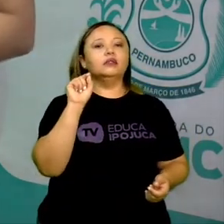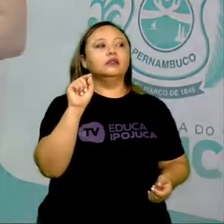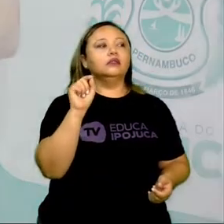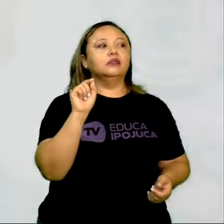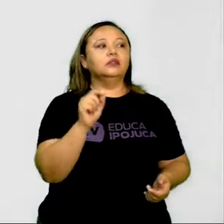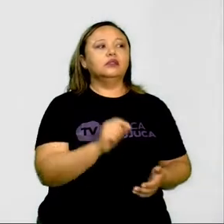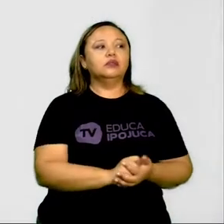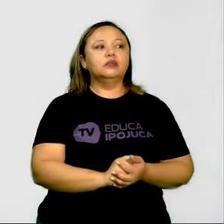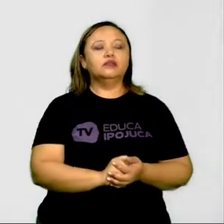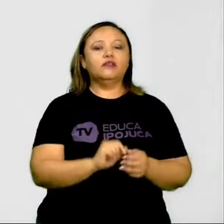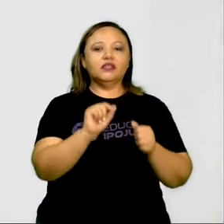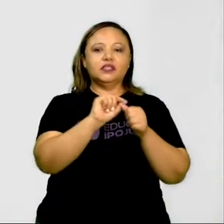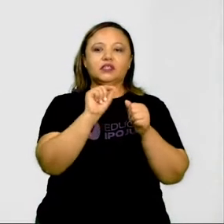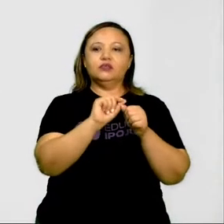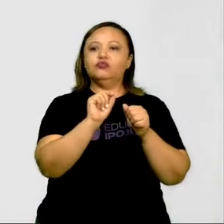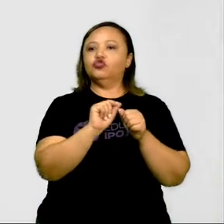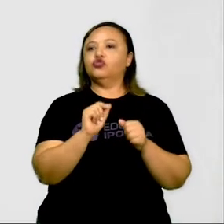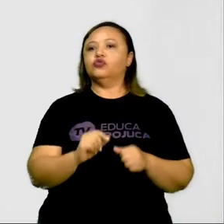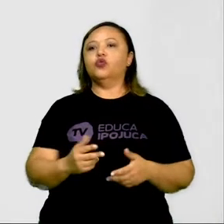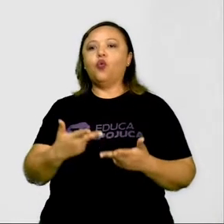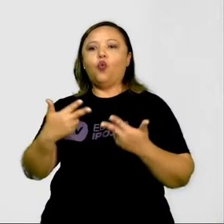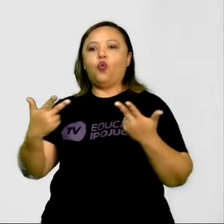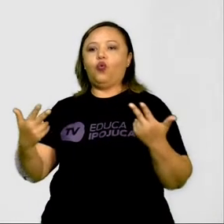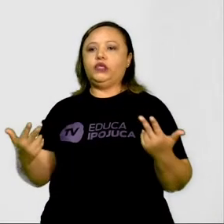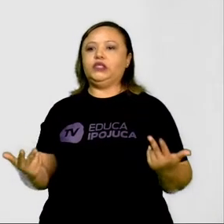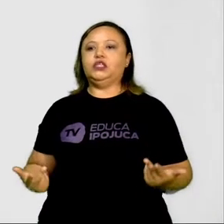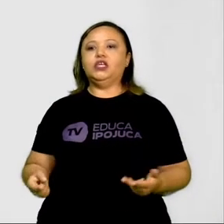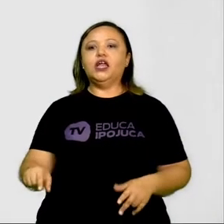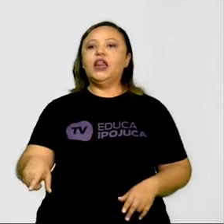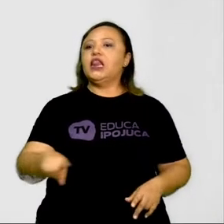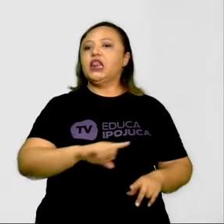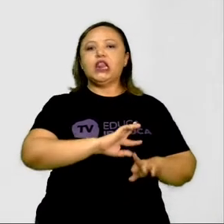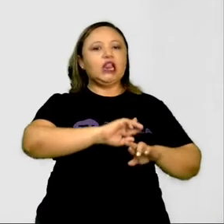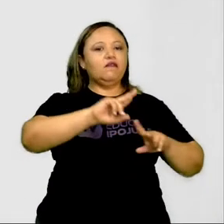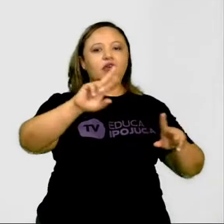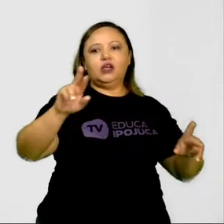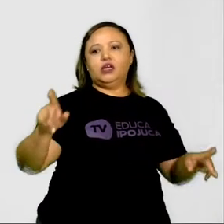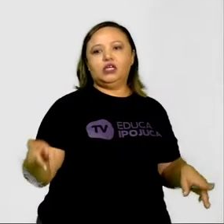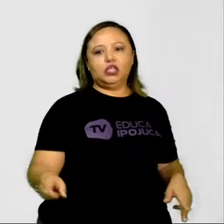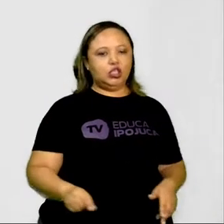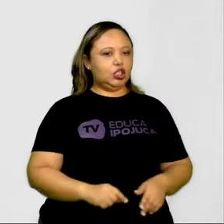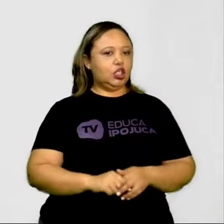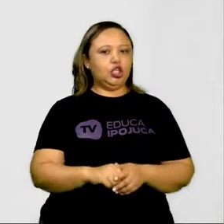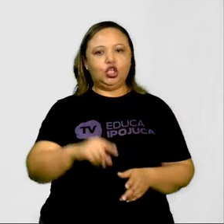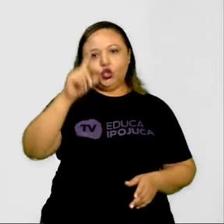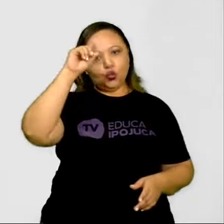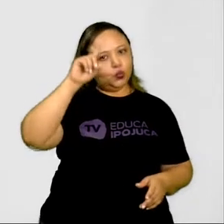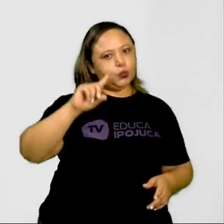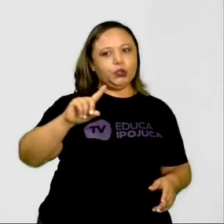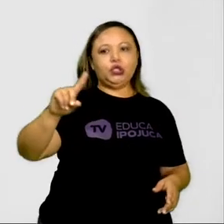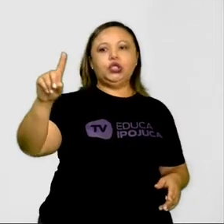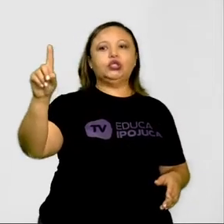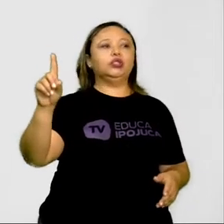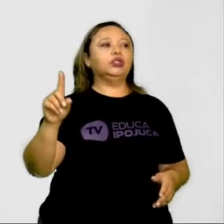realizamos diferentes atividades no decorrer dos dias. Existem atividades